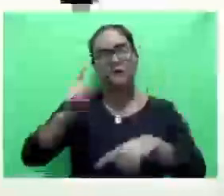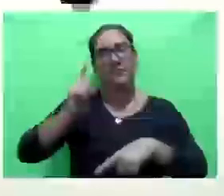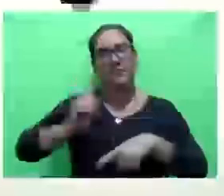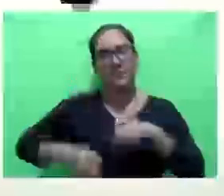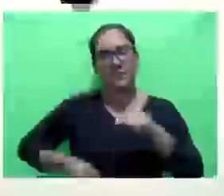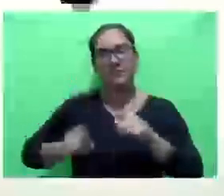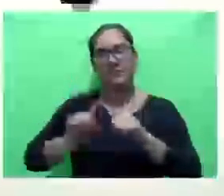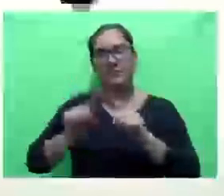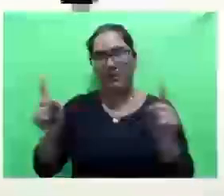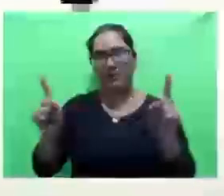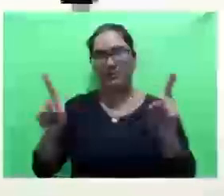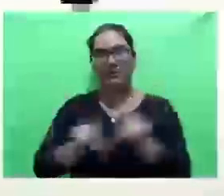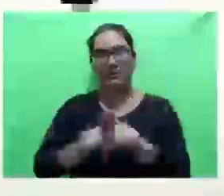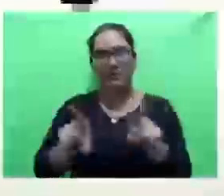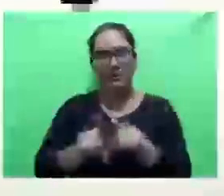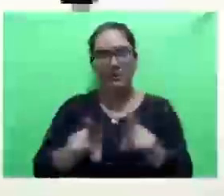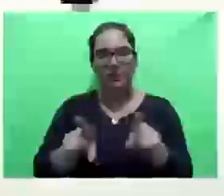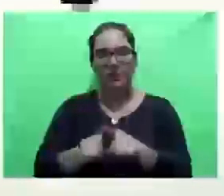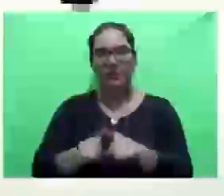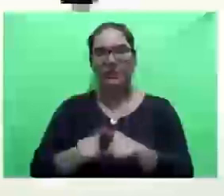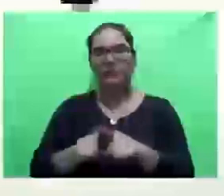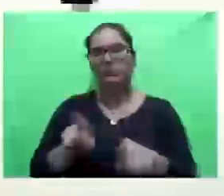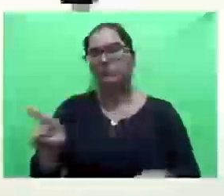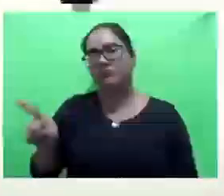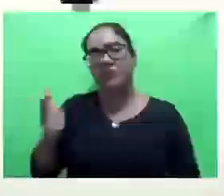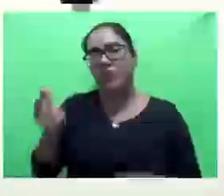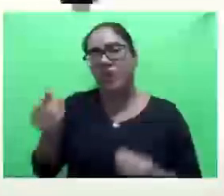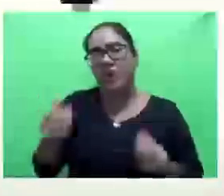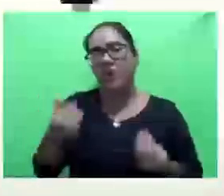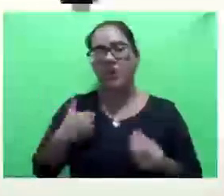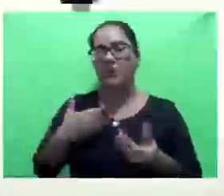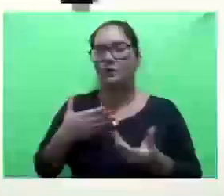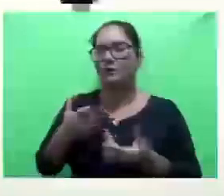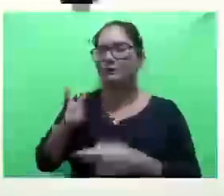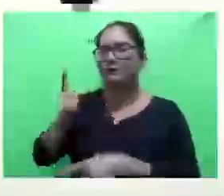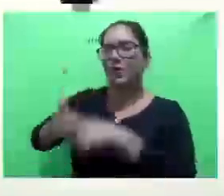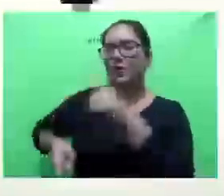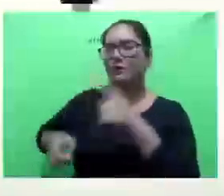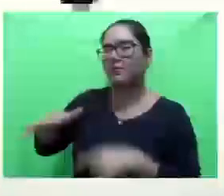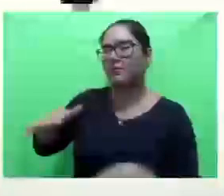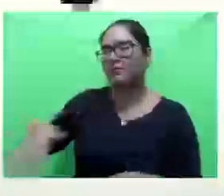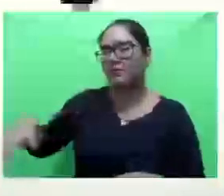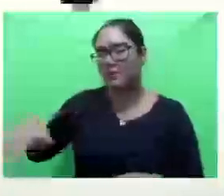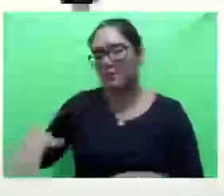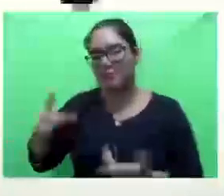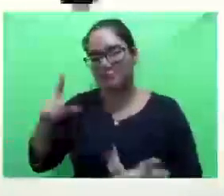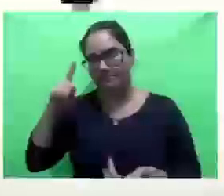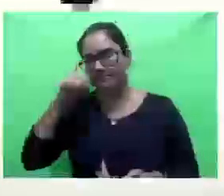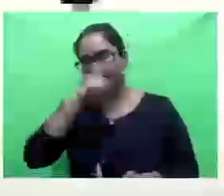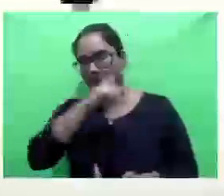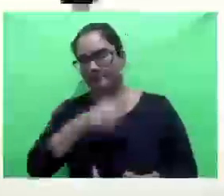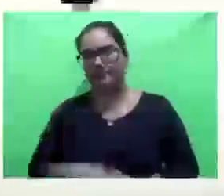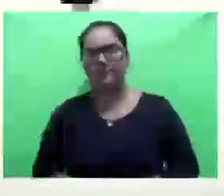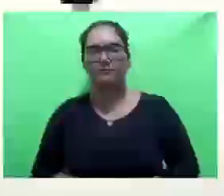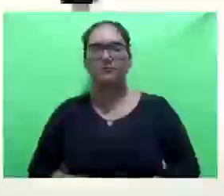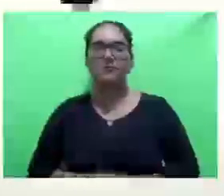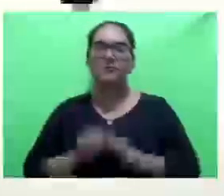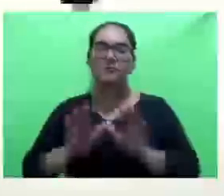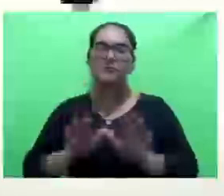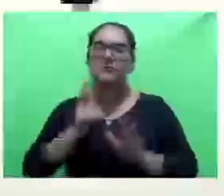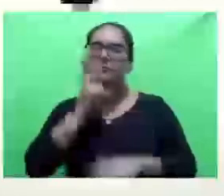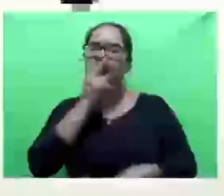ele não tem como coibir isso aí. E não tinha, me parece,